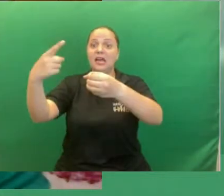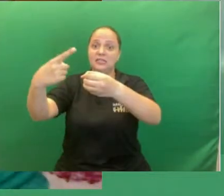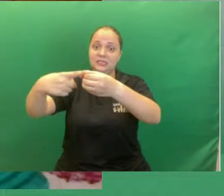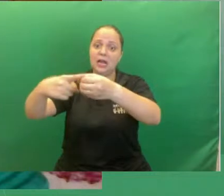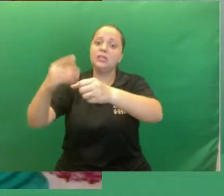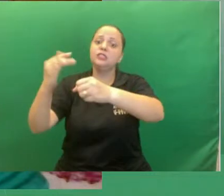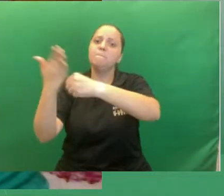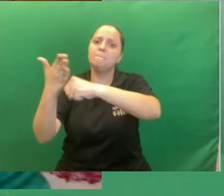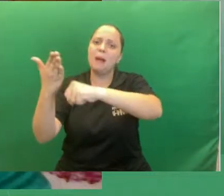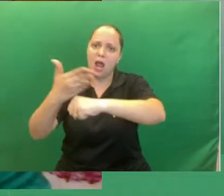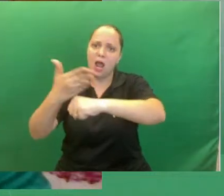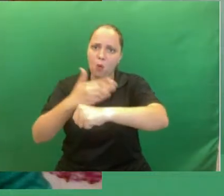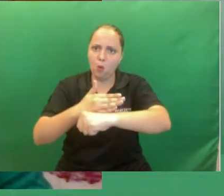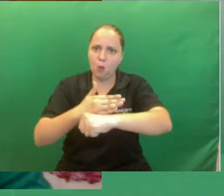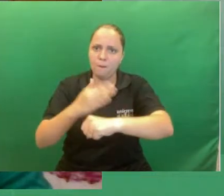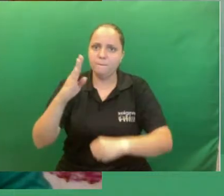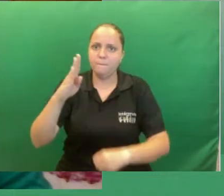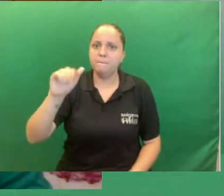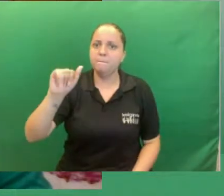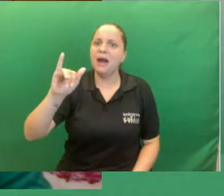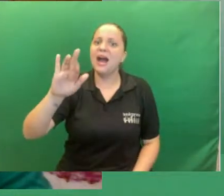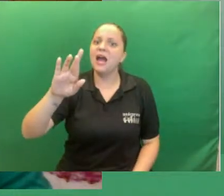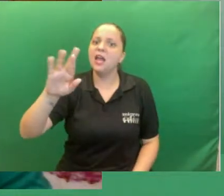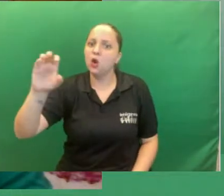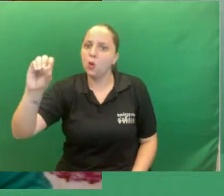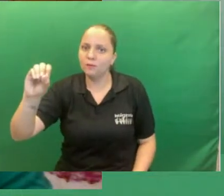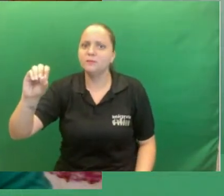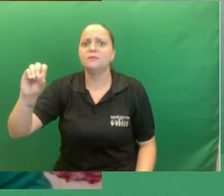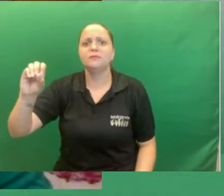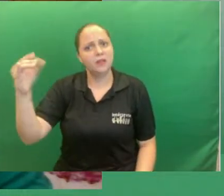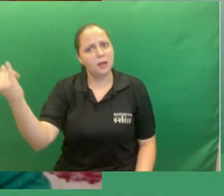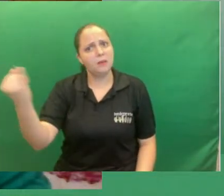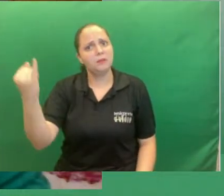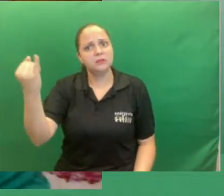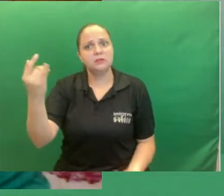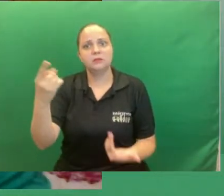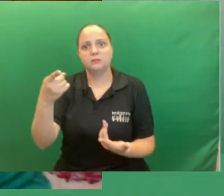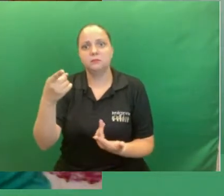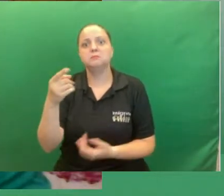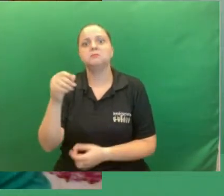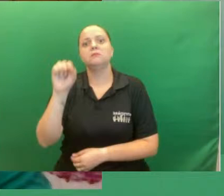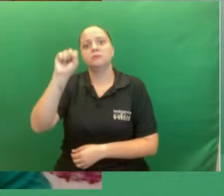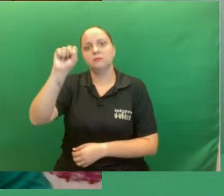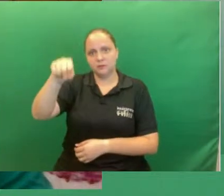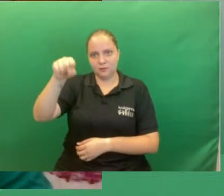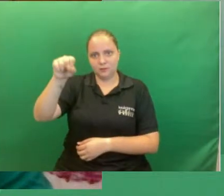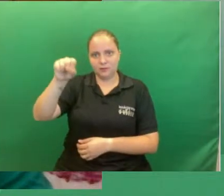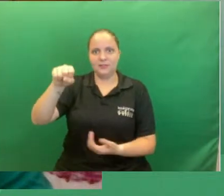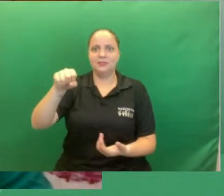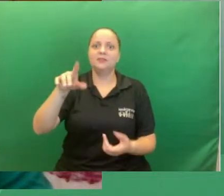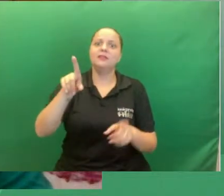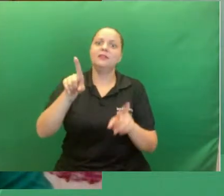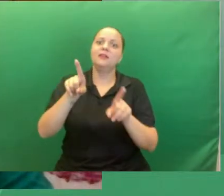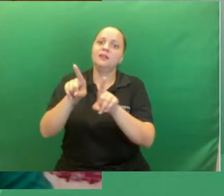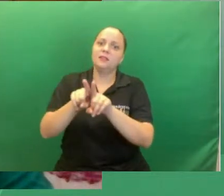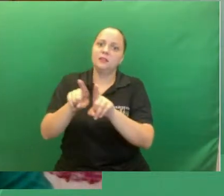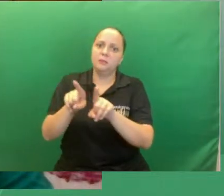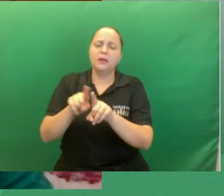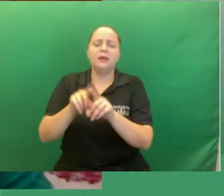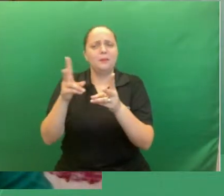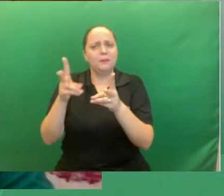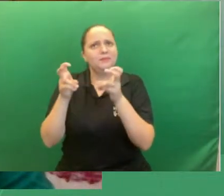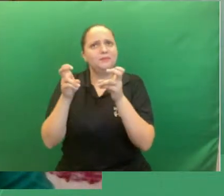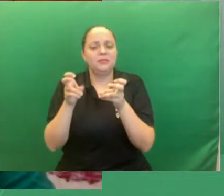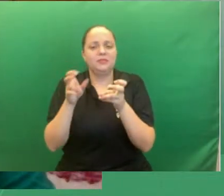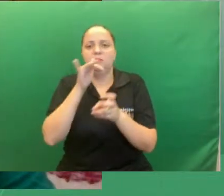também ficou na verdade o primeiro hospital daqui de Brasília é extinto hospital Juscelino Kubitschek que atualmente para quem